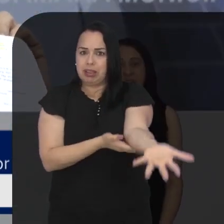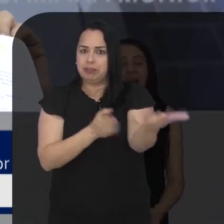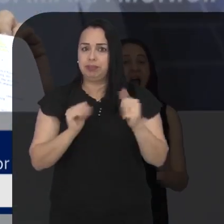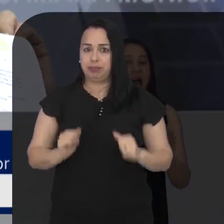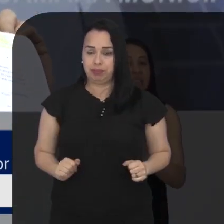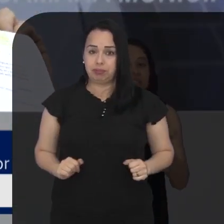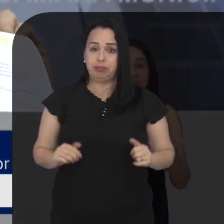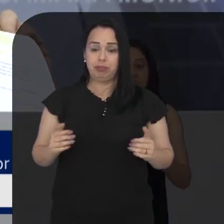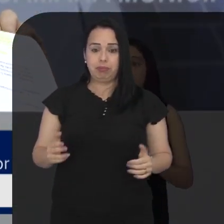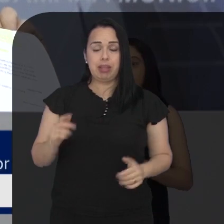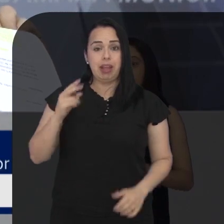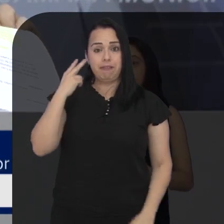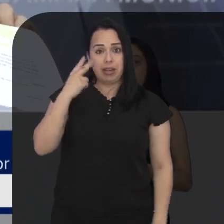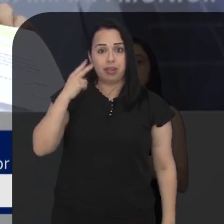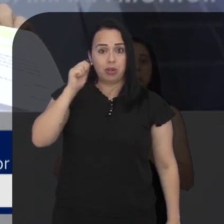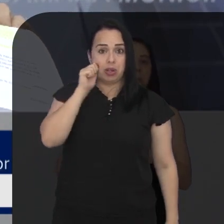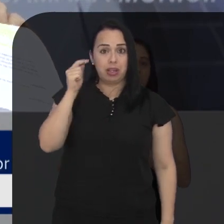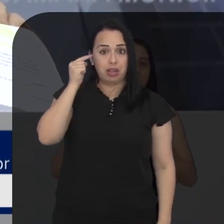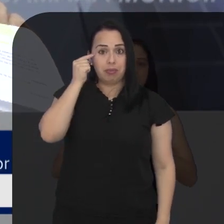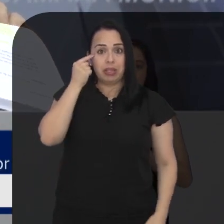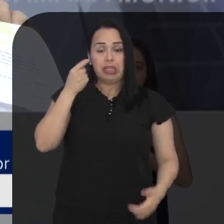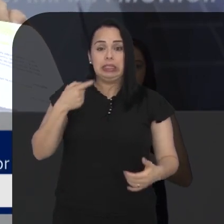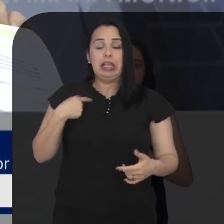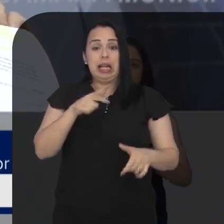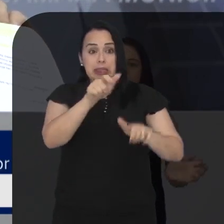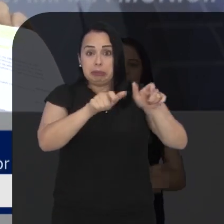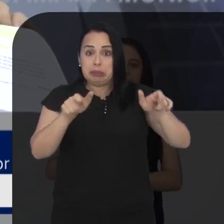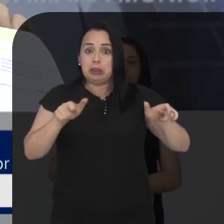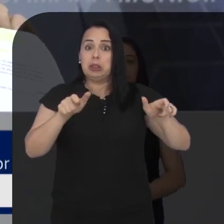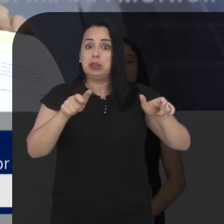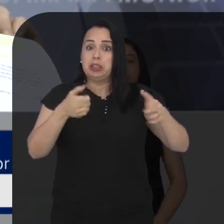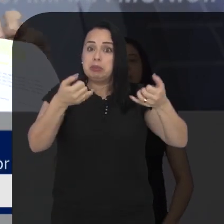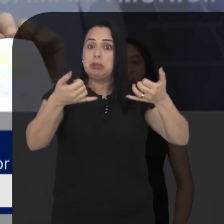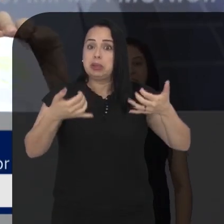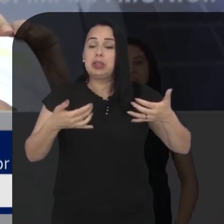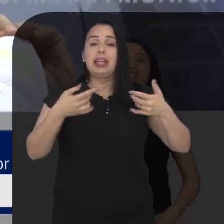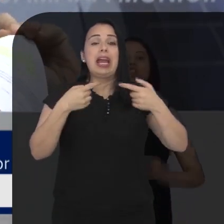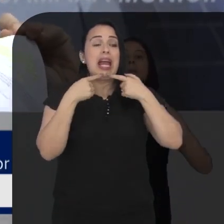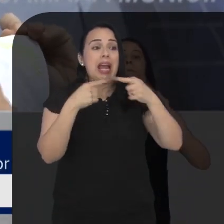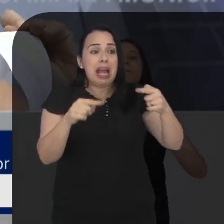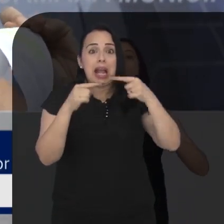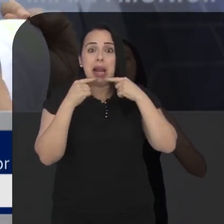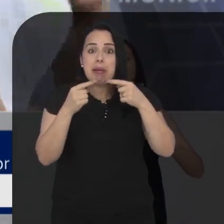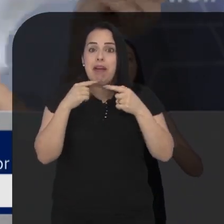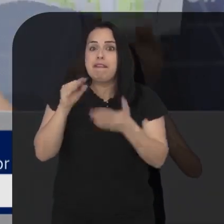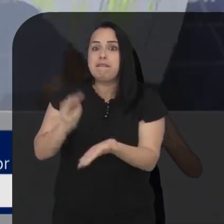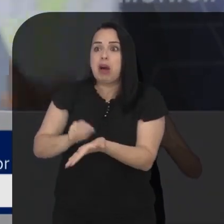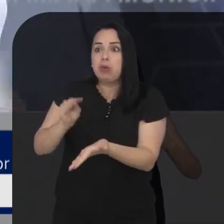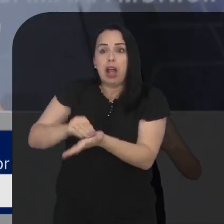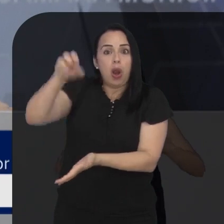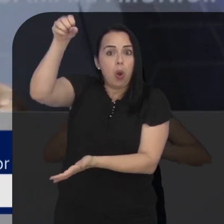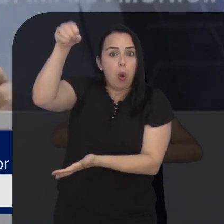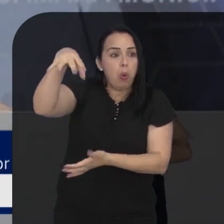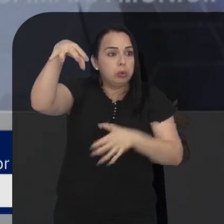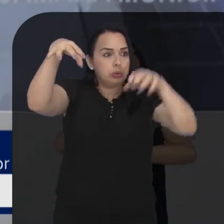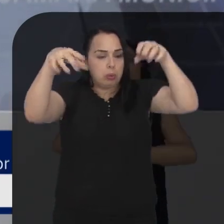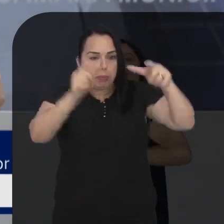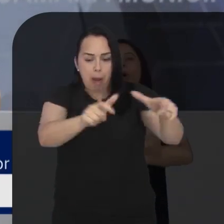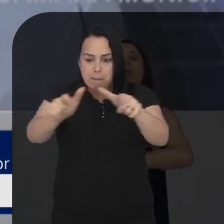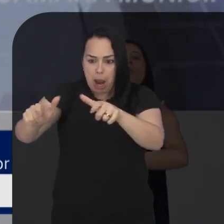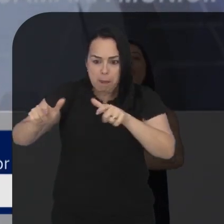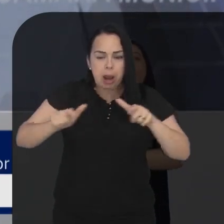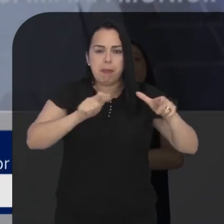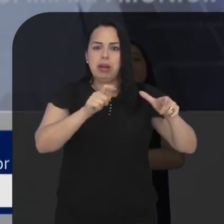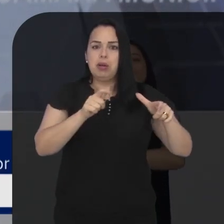vereadora Amélia Naomi disse estar apreensiva por moradores que reclamam sobre a falta de energia em diversos bairros da cidade. Como